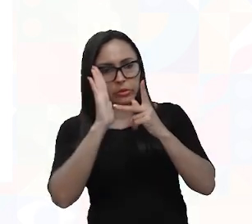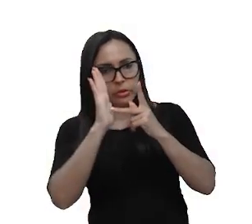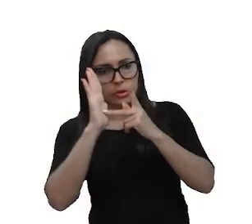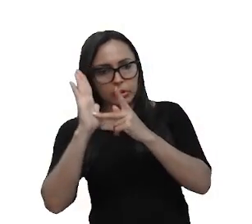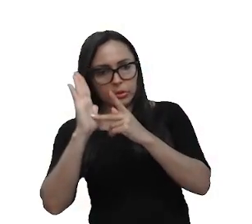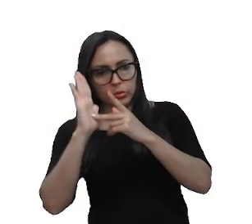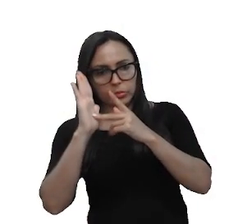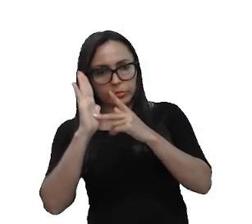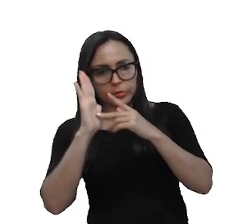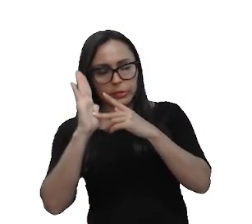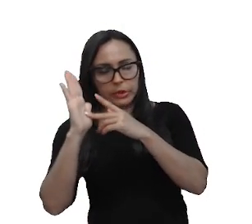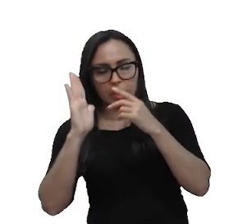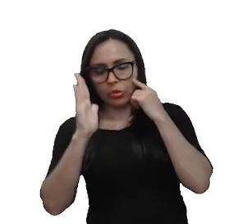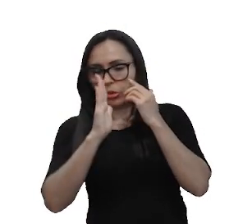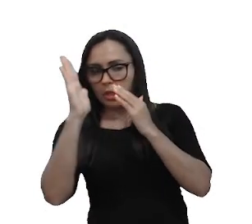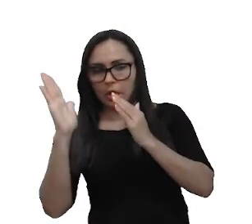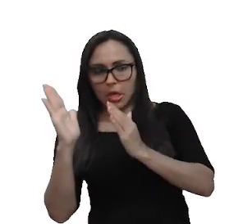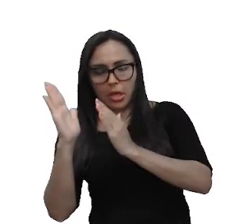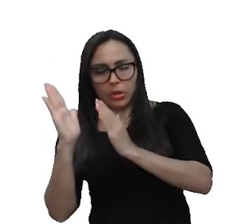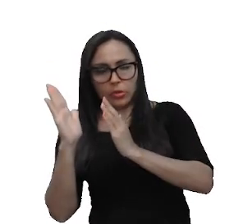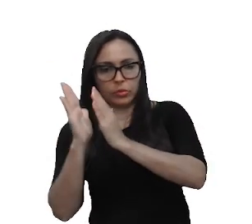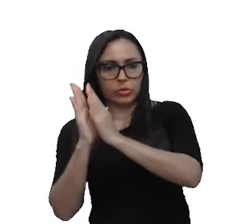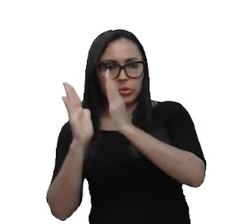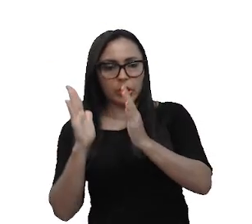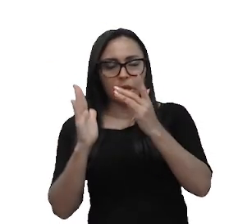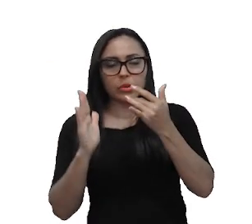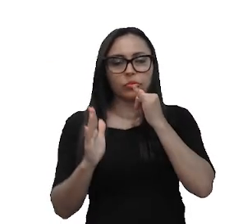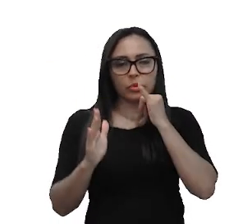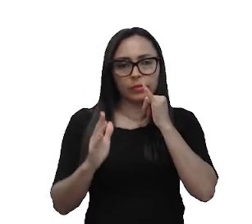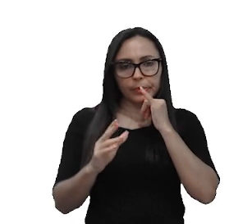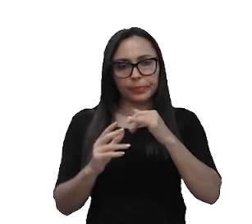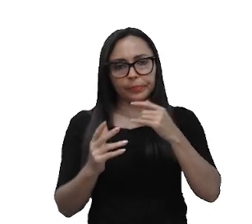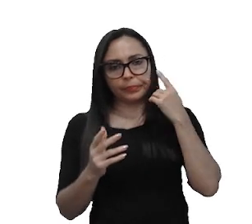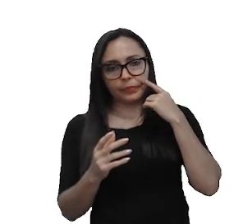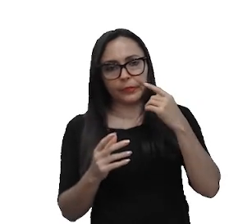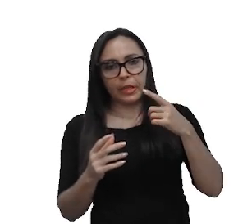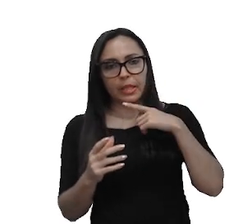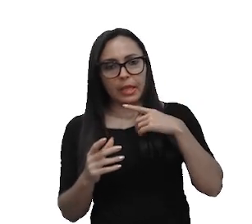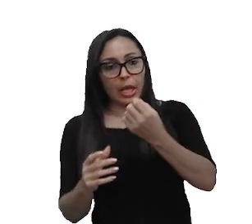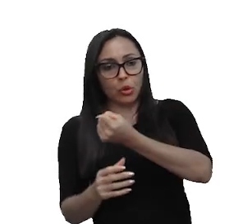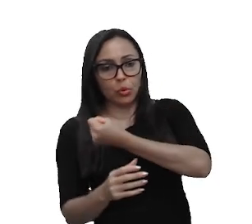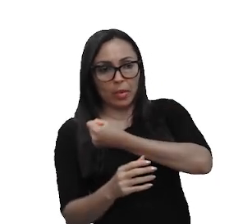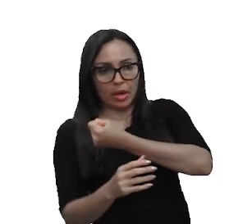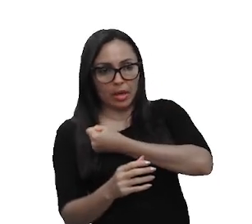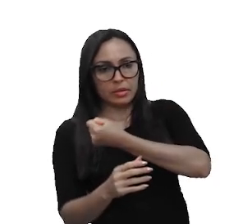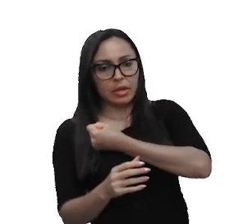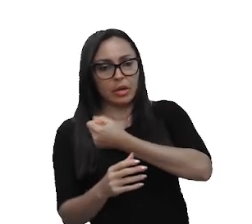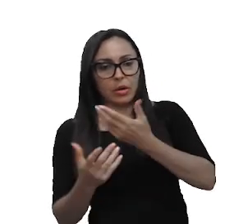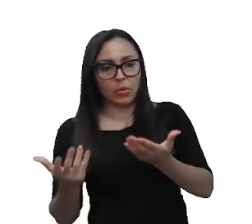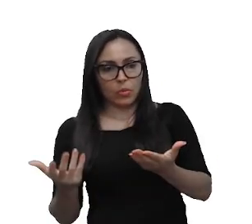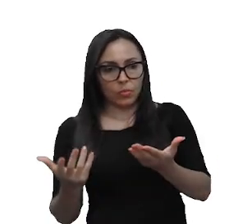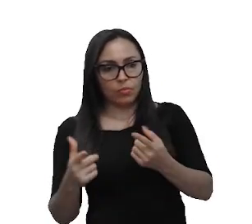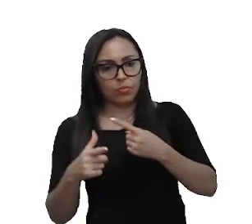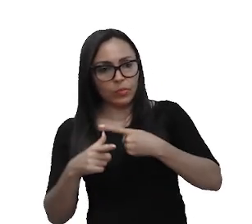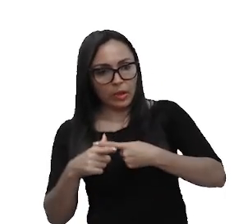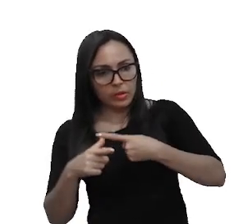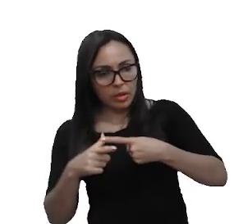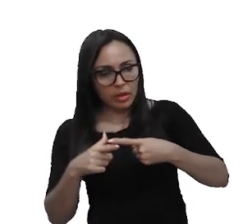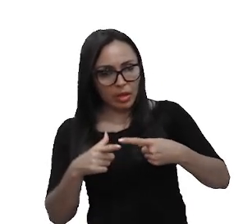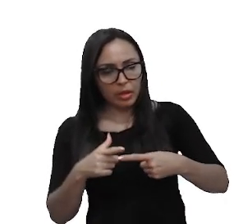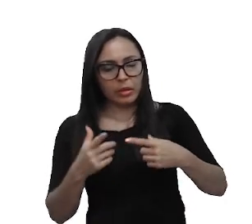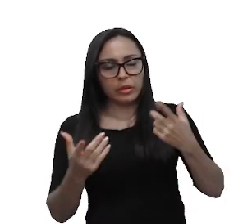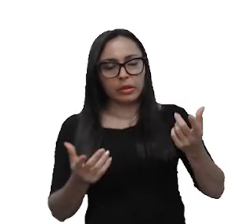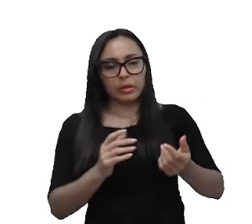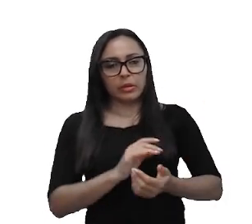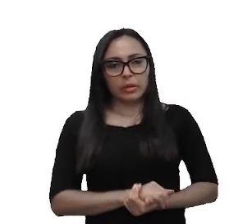esquerdo, direito, você vai, esquerdo, desculpa, você vai ter a numeração da cena, né, aí você vai ter,